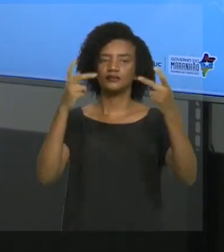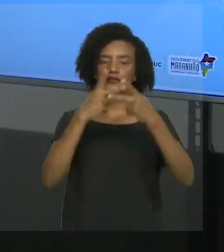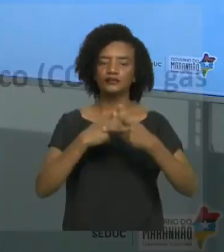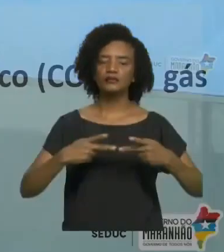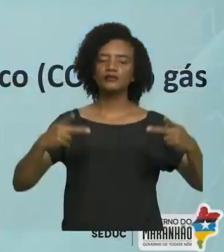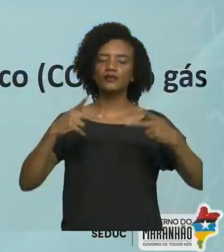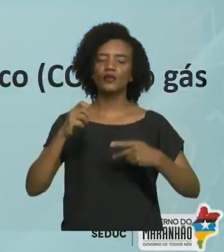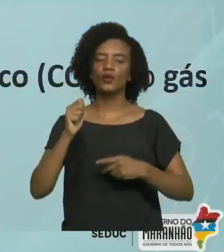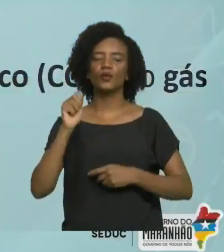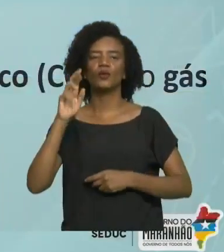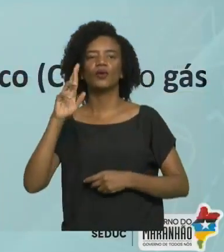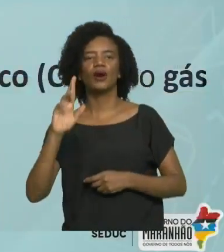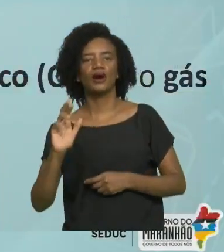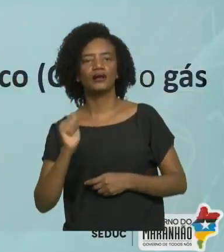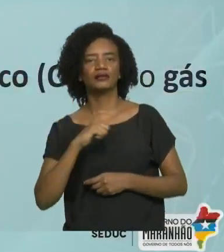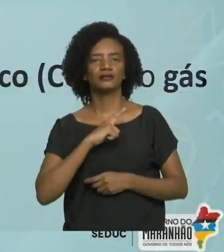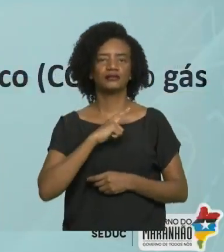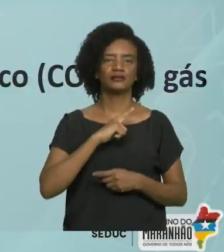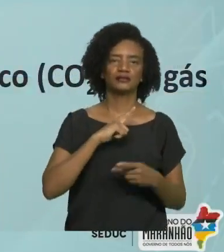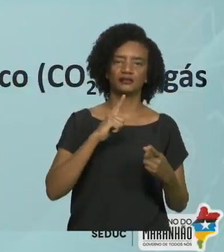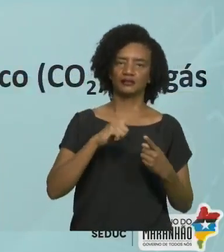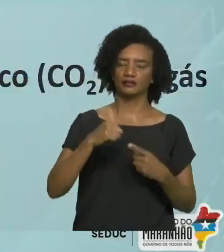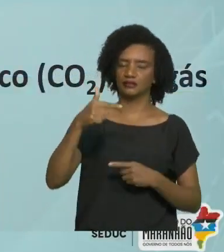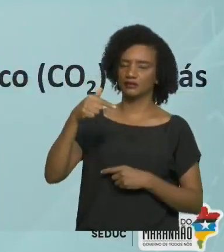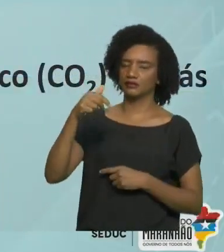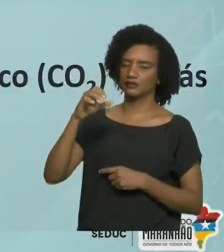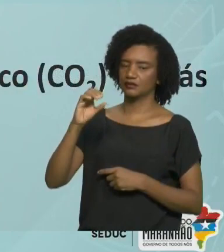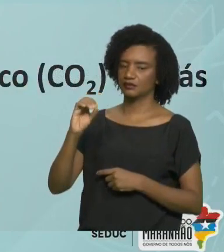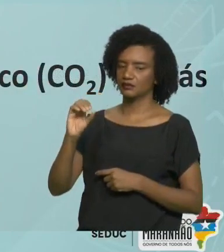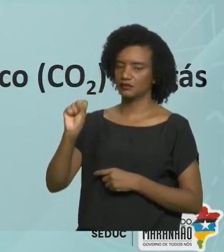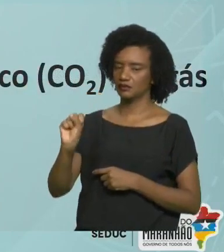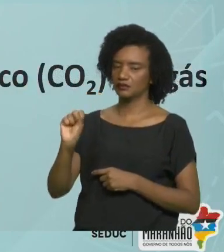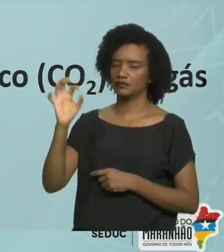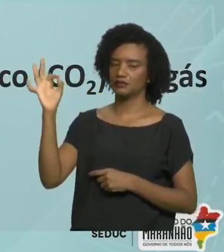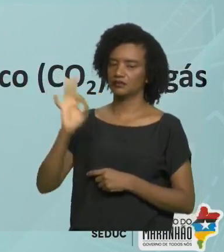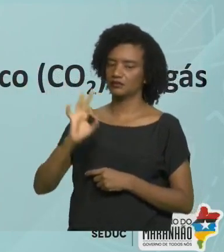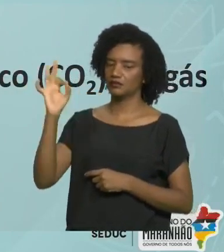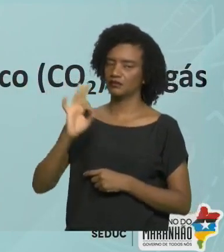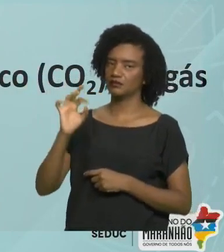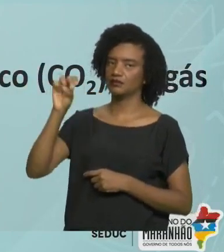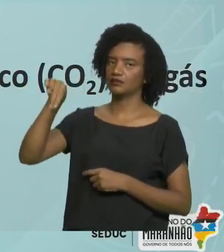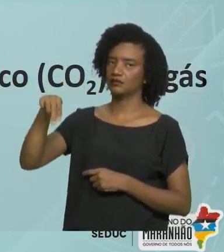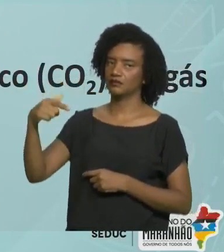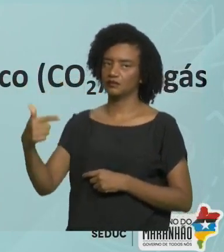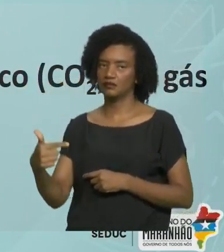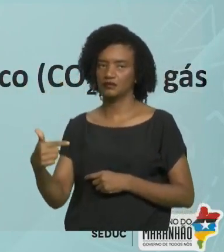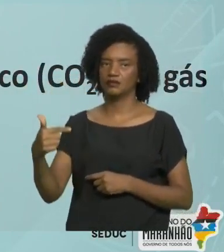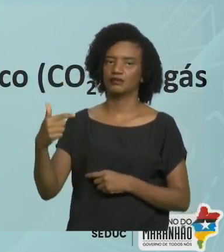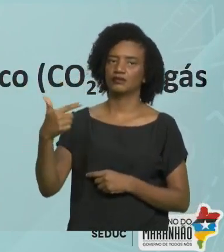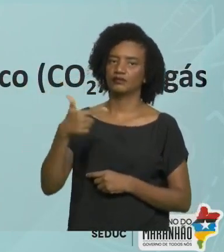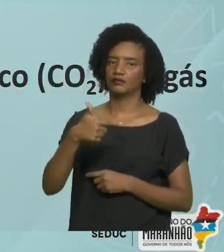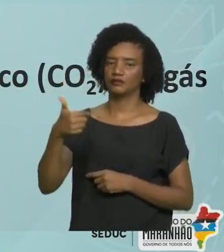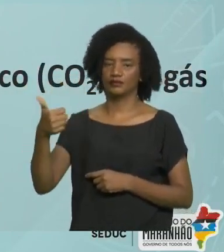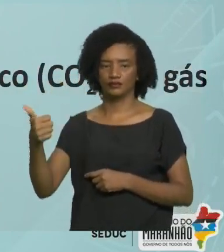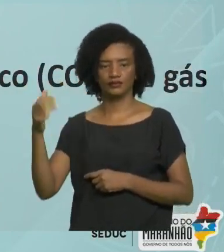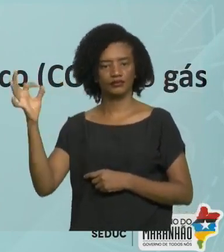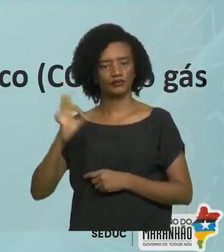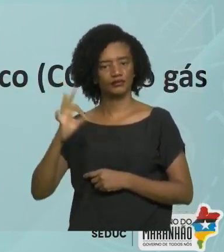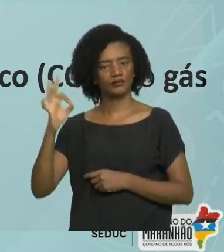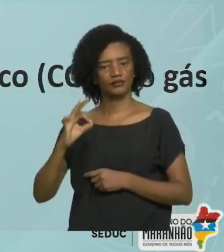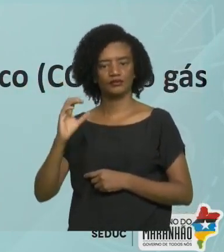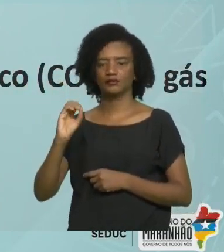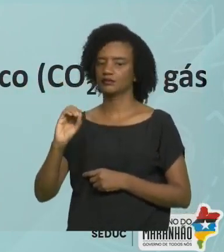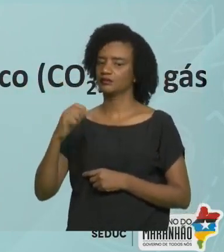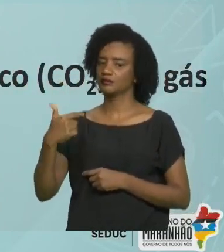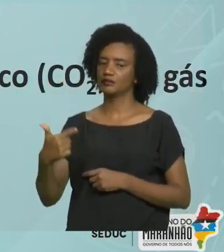nitrogênio, 21% de oxigênio e 1% de outros gases, esses valores aproximados. Só que para a respiração,